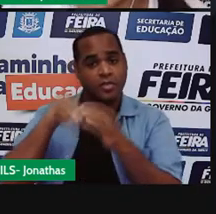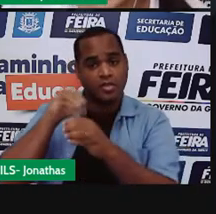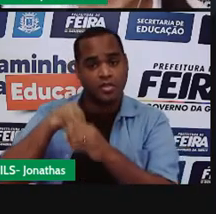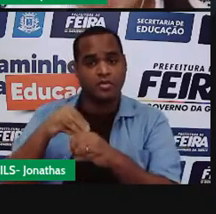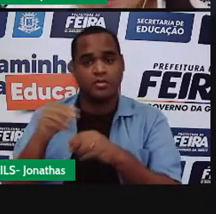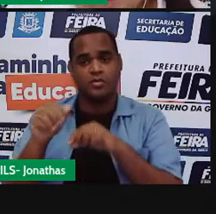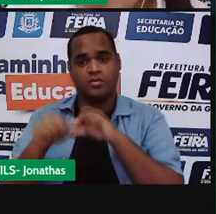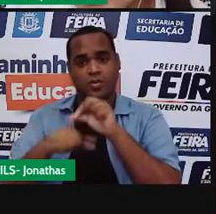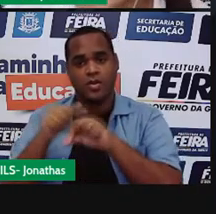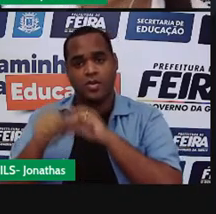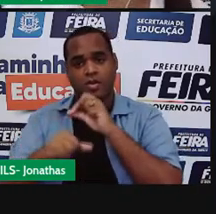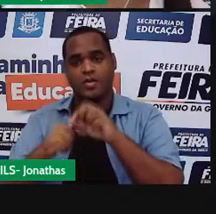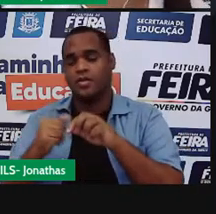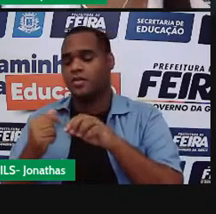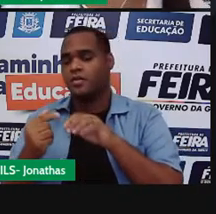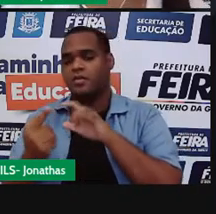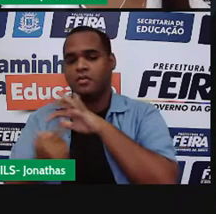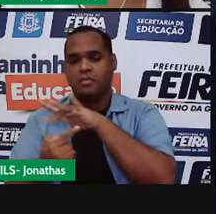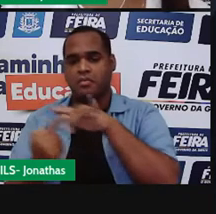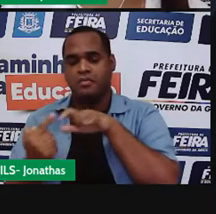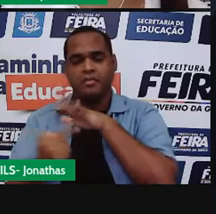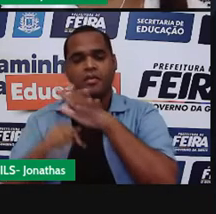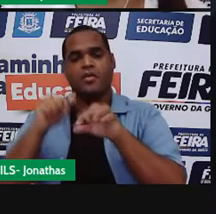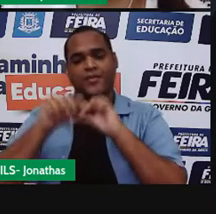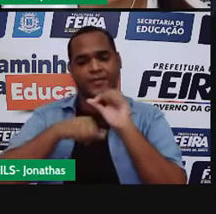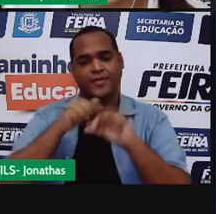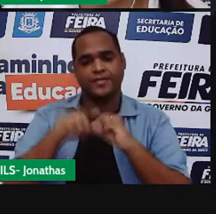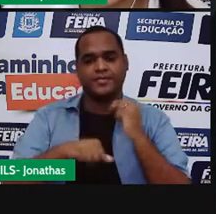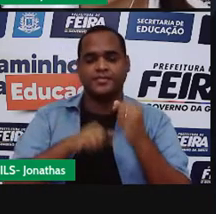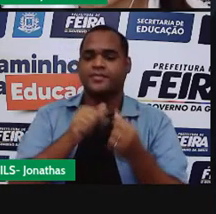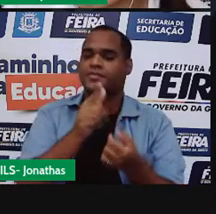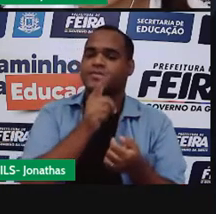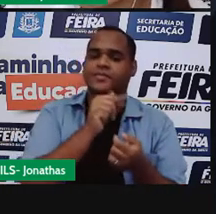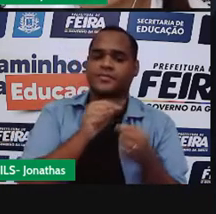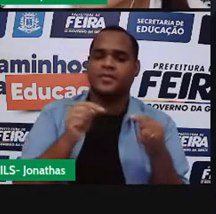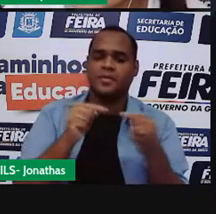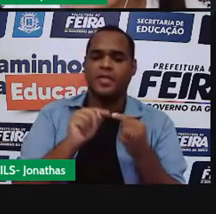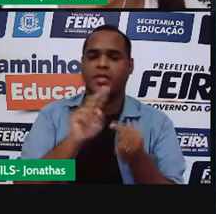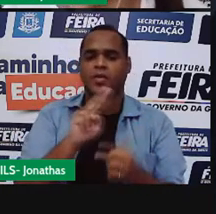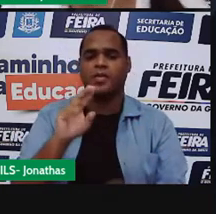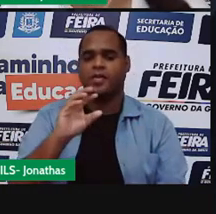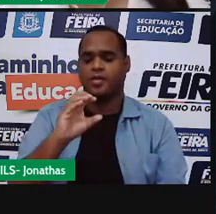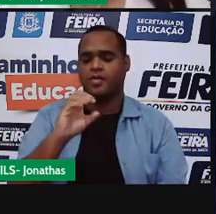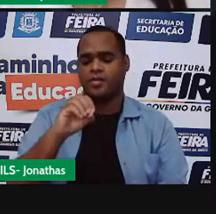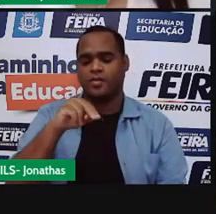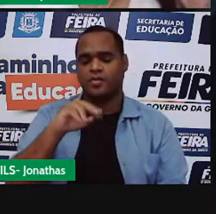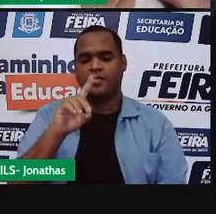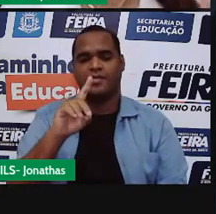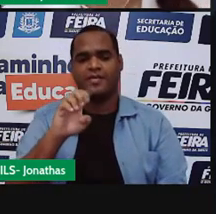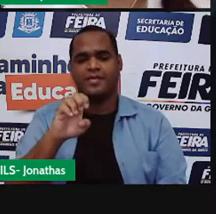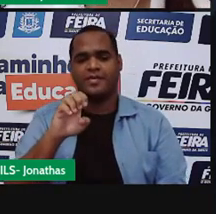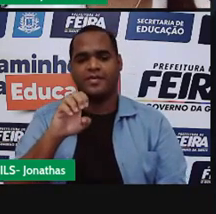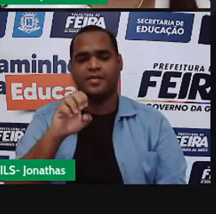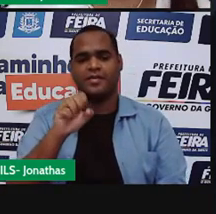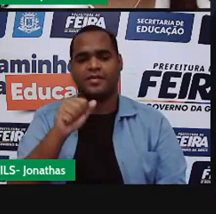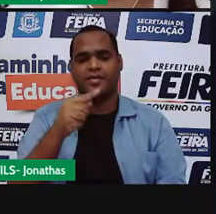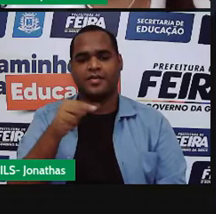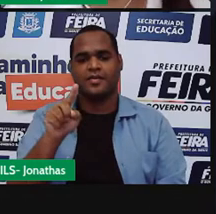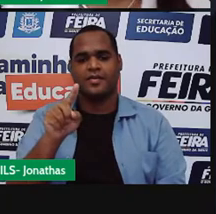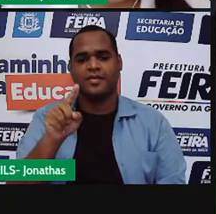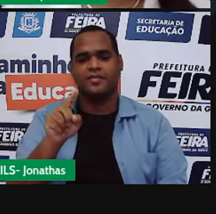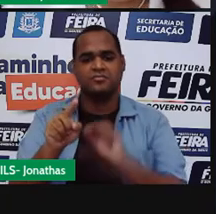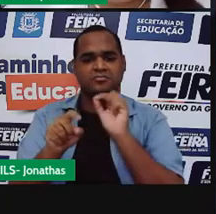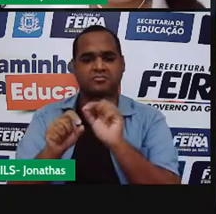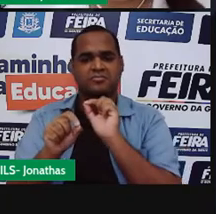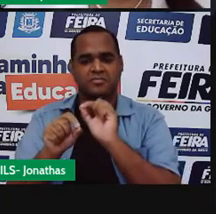estado líquido, a gente tem o que chamamos de condensação. Tem esse outro nomezinho aqui, liquefação? Eu não gosto muito de usar